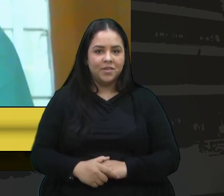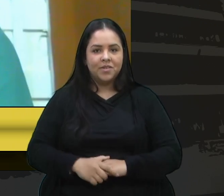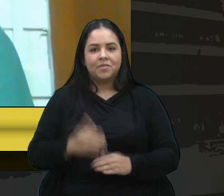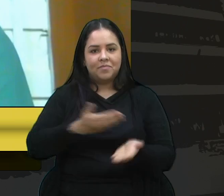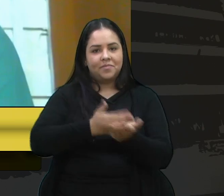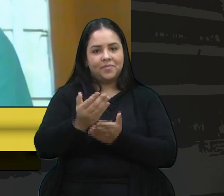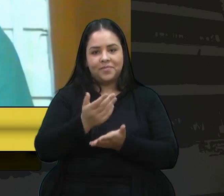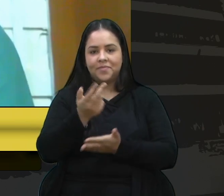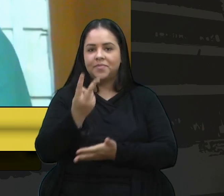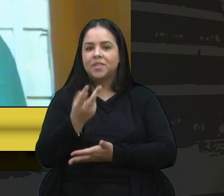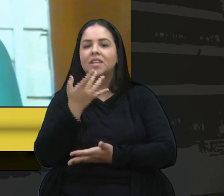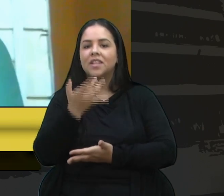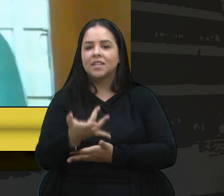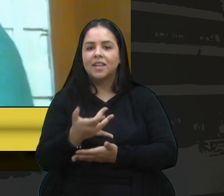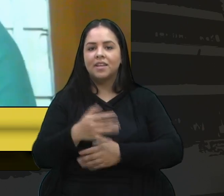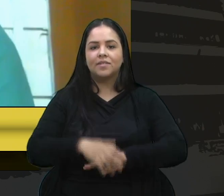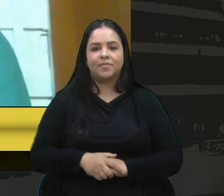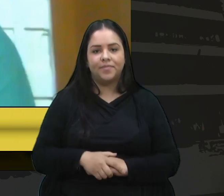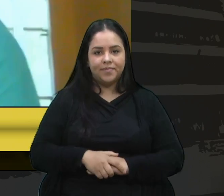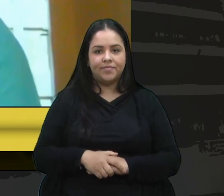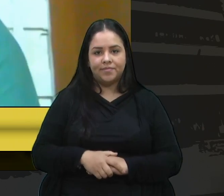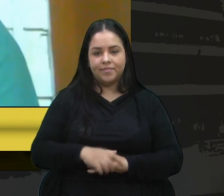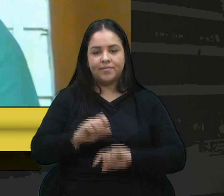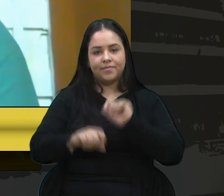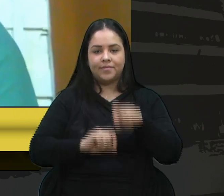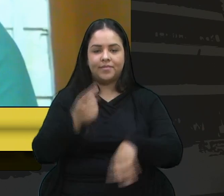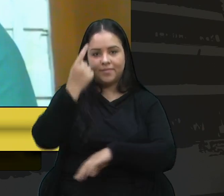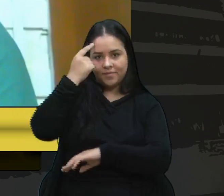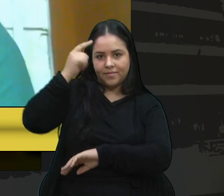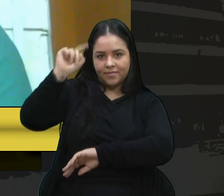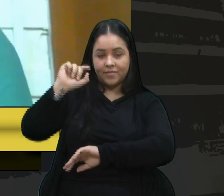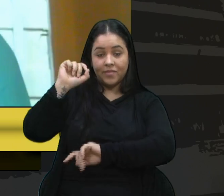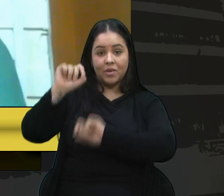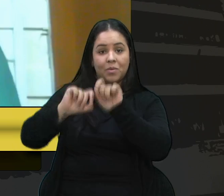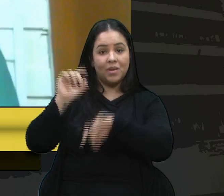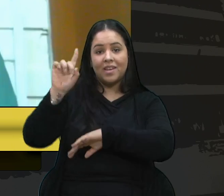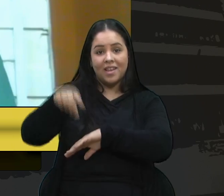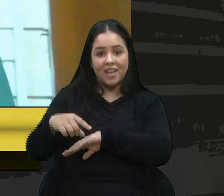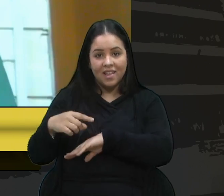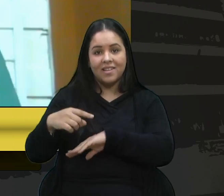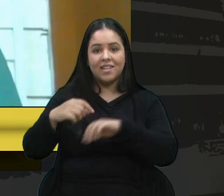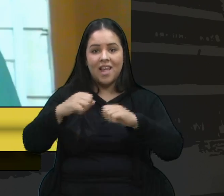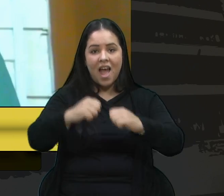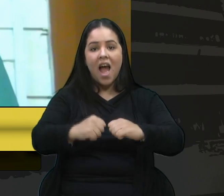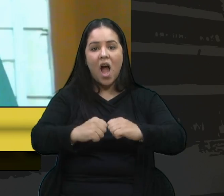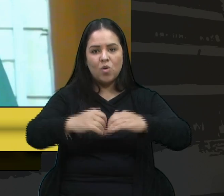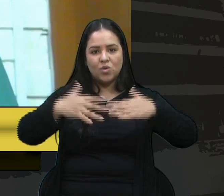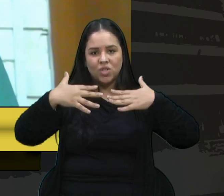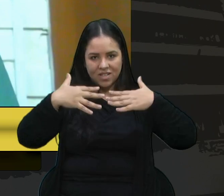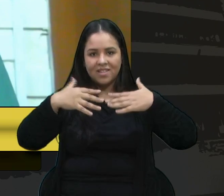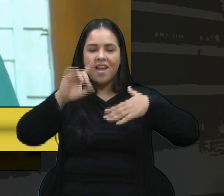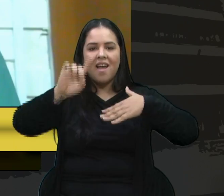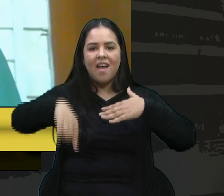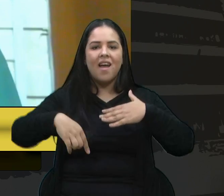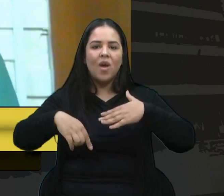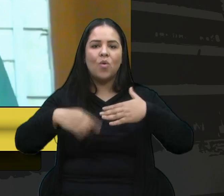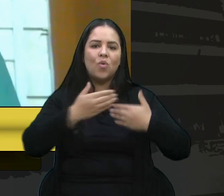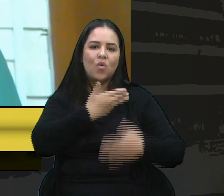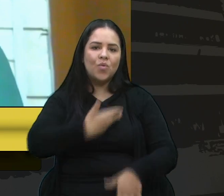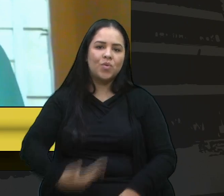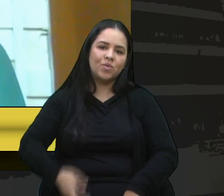e a ideia dessa audiência, num primeiro momento o governo do estado